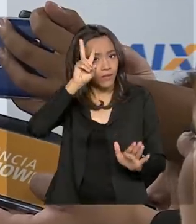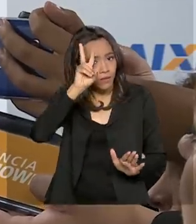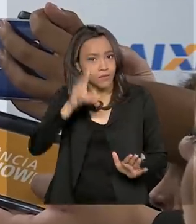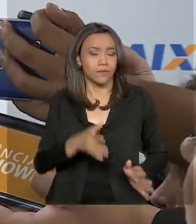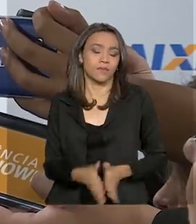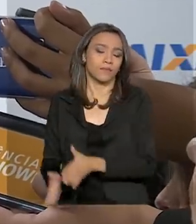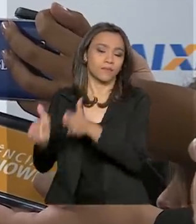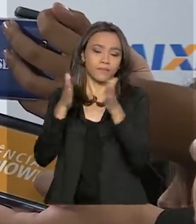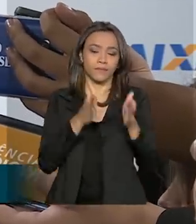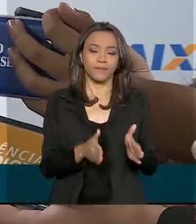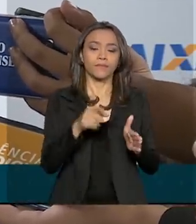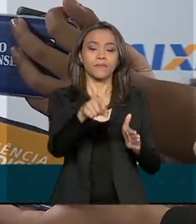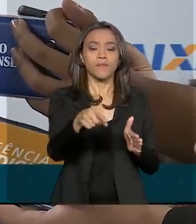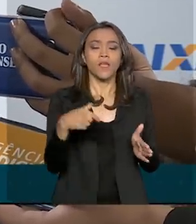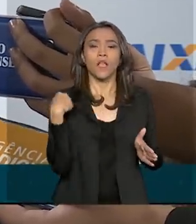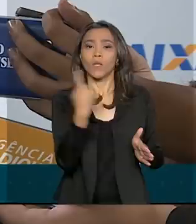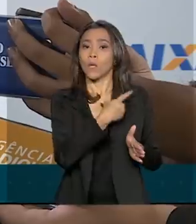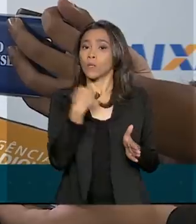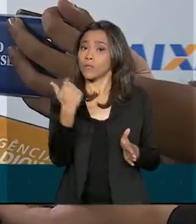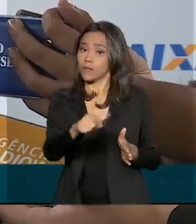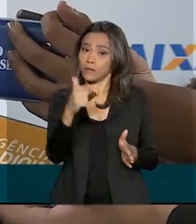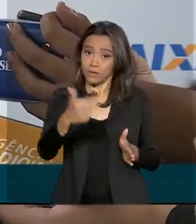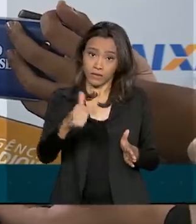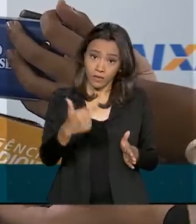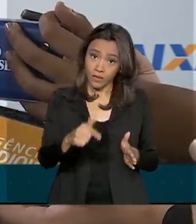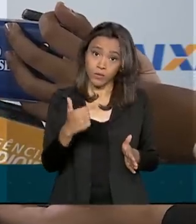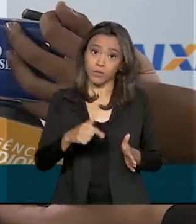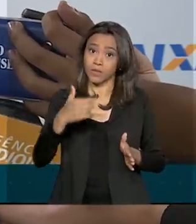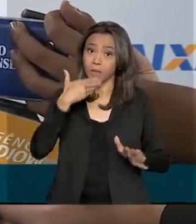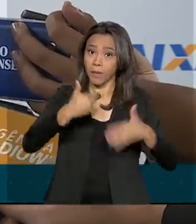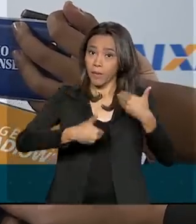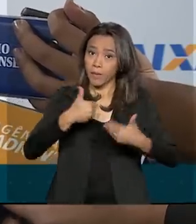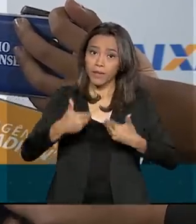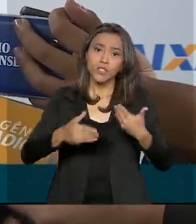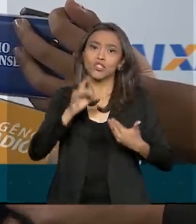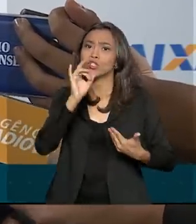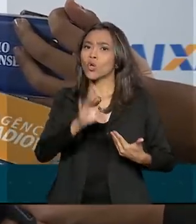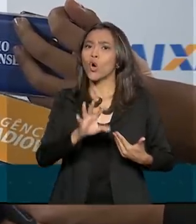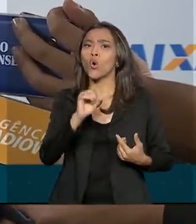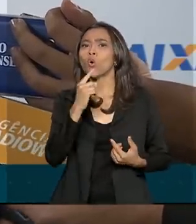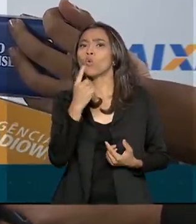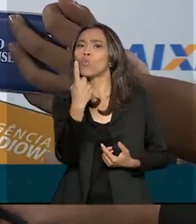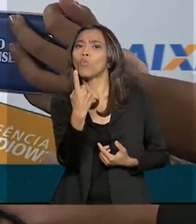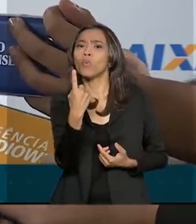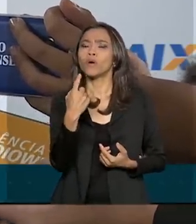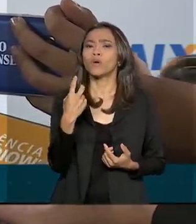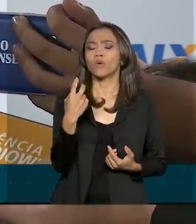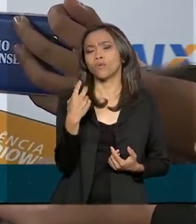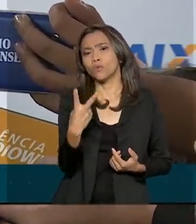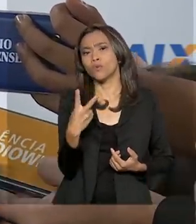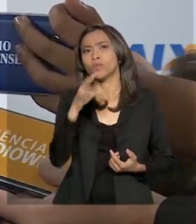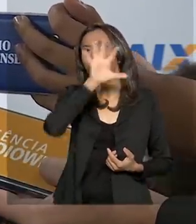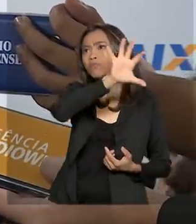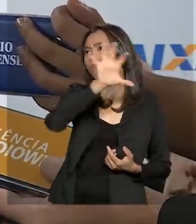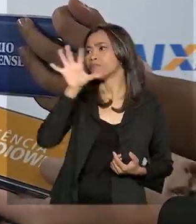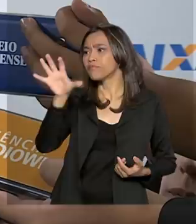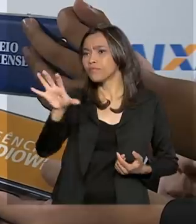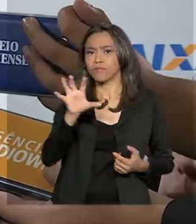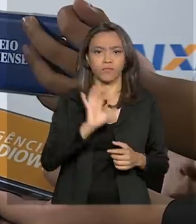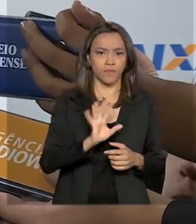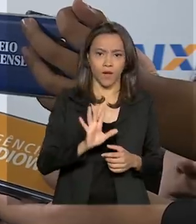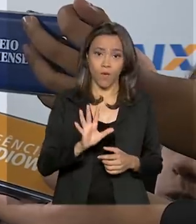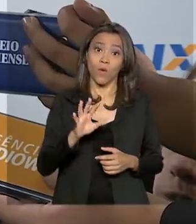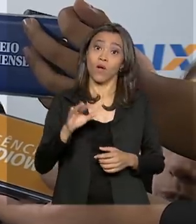não temos uma demanda por crédito imobiliário apenas em uma ou duas regiões. Então, isso também nos deixa muito